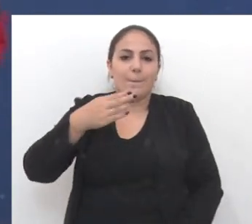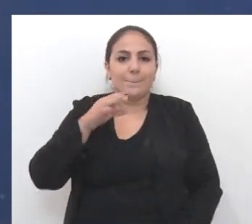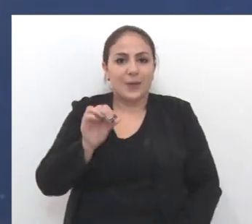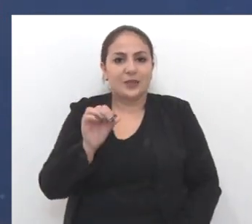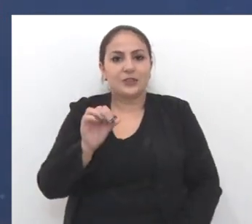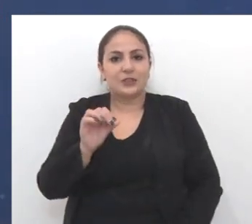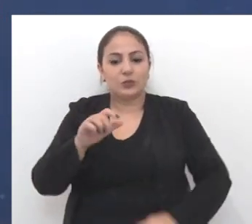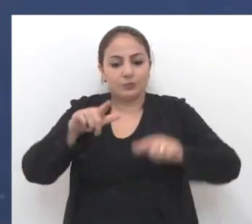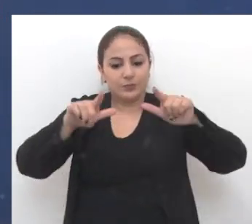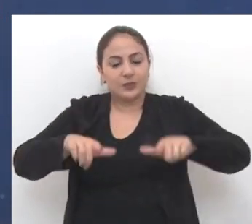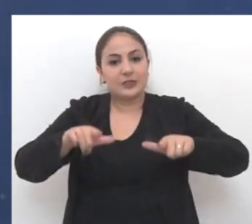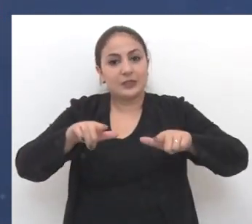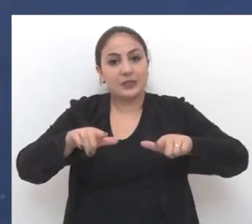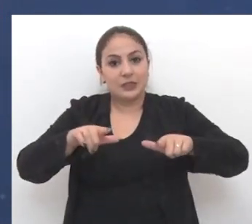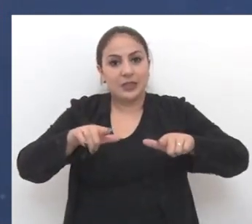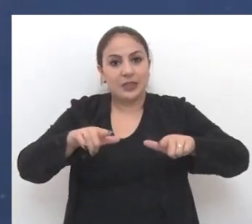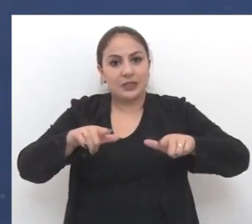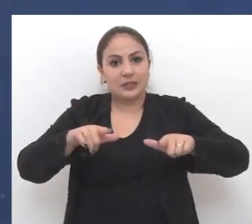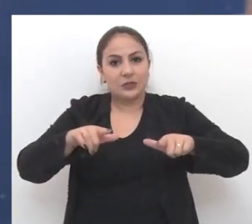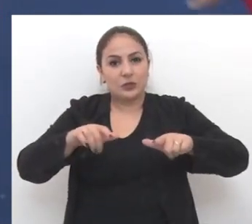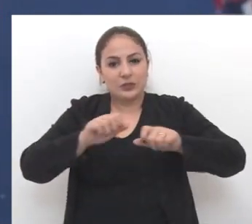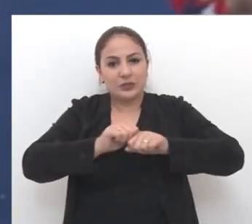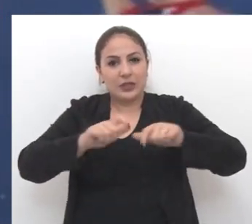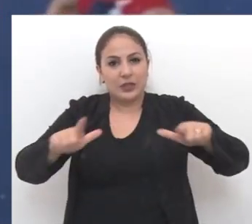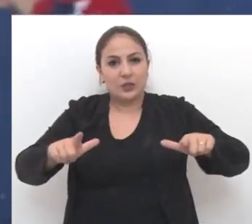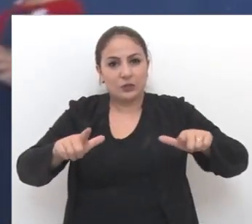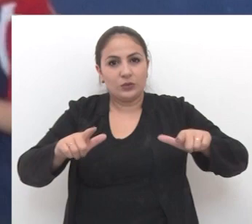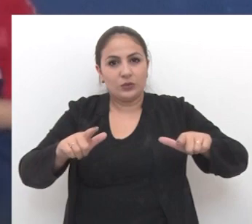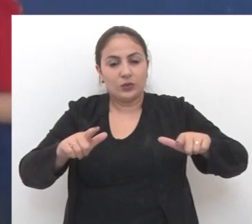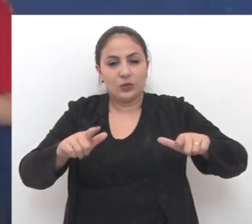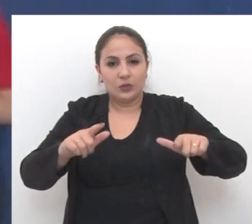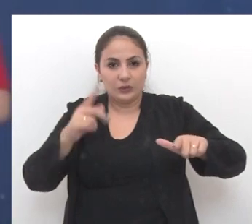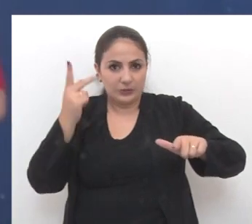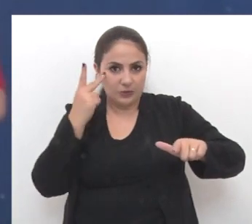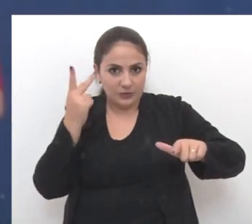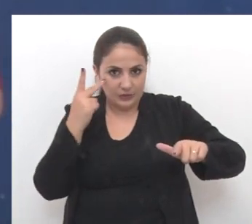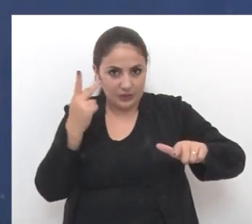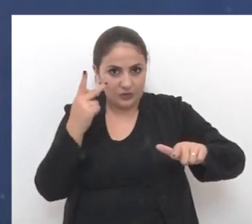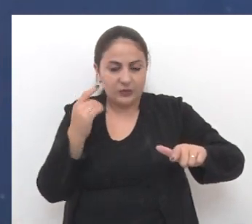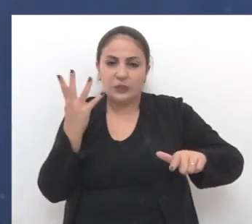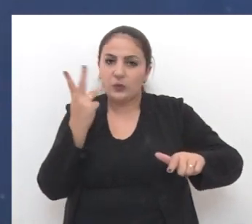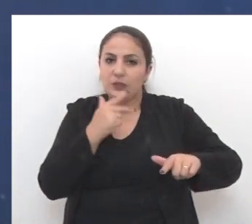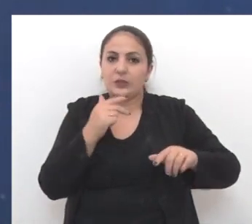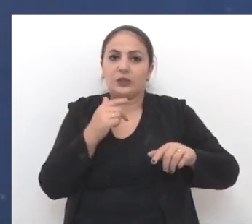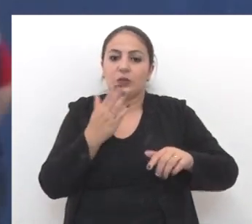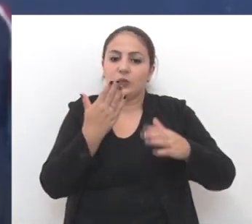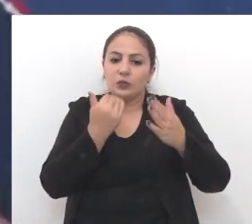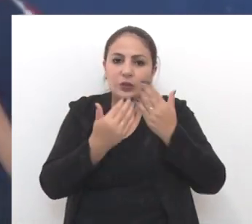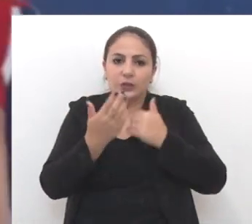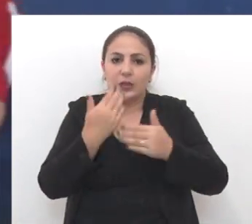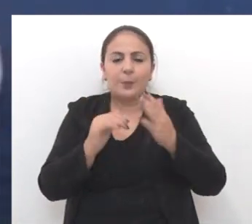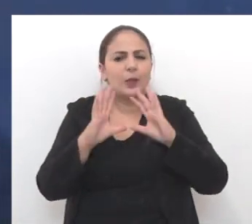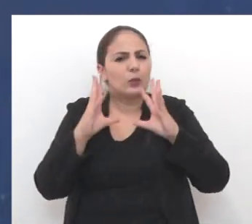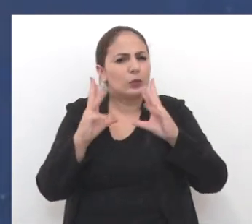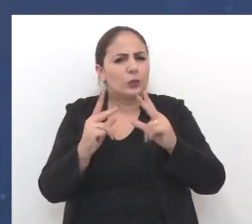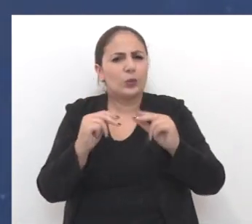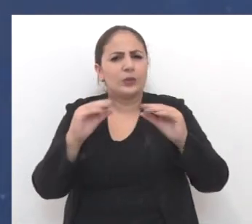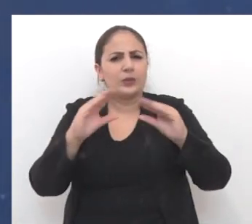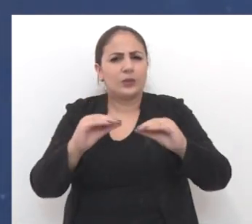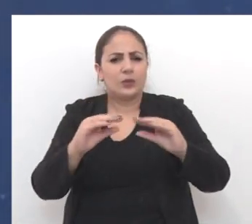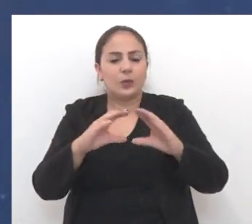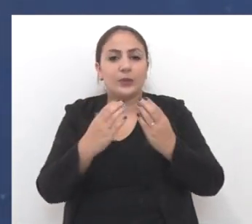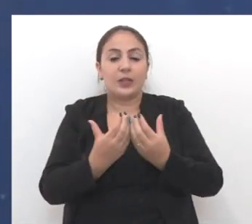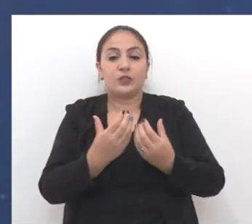março, no Salão do São Vicente, tá? Do Hospital São Vicente, será feito um lindo evento, um lindo jantar para toda a comunidade. Então, estão todos